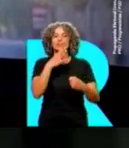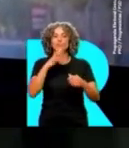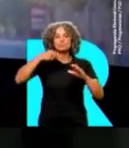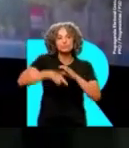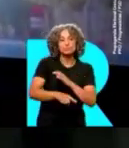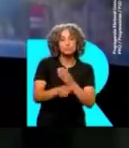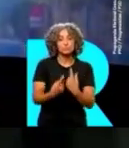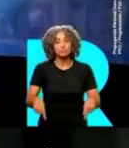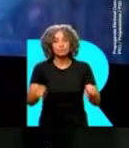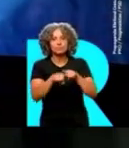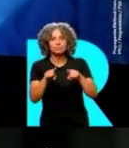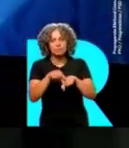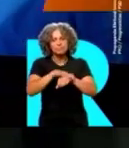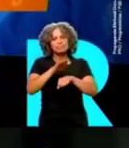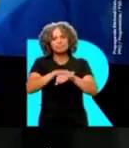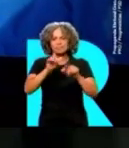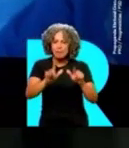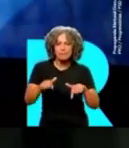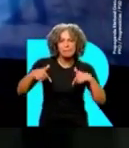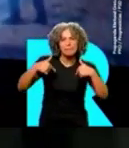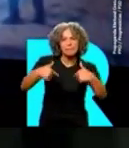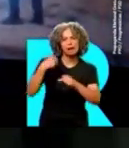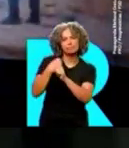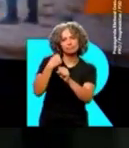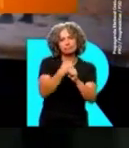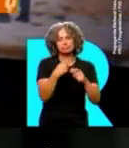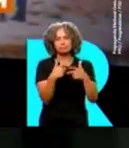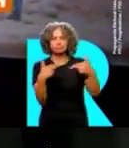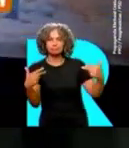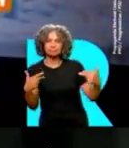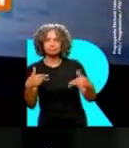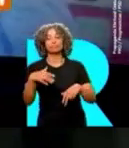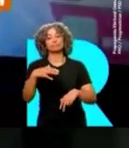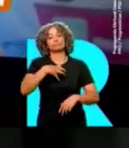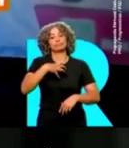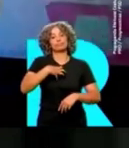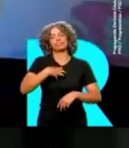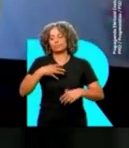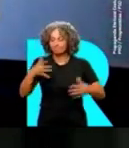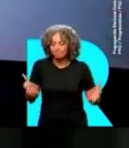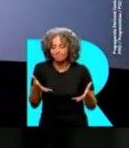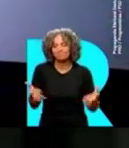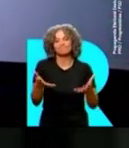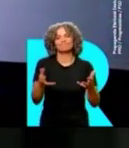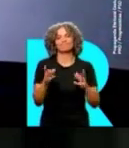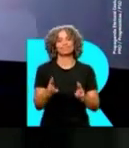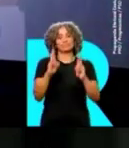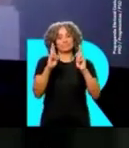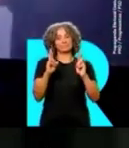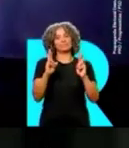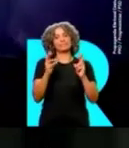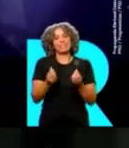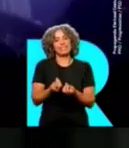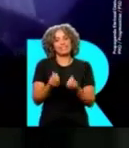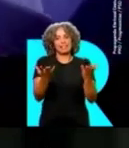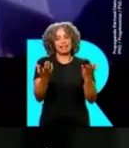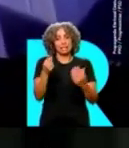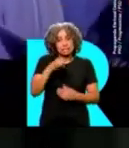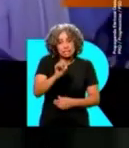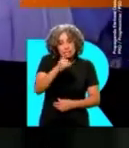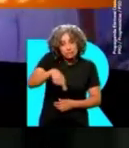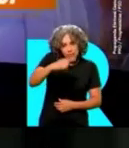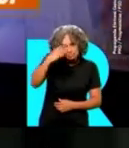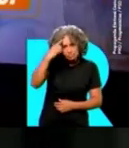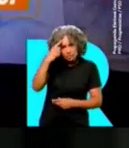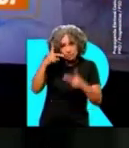dessa cidade. Que realize, que faça obras, que possa fazer a diferença, trazer dignidade e esperança. Se você pensa